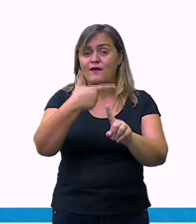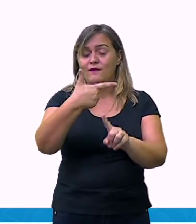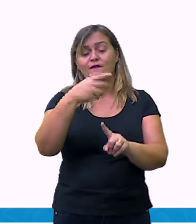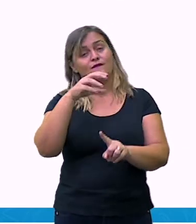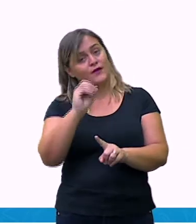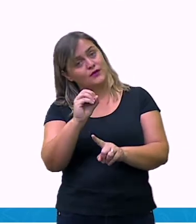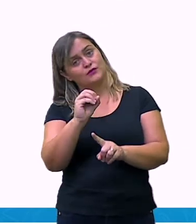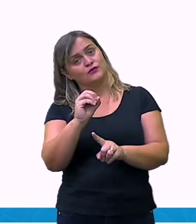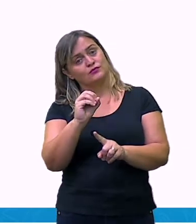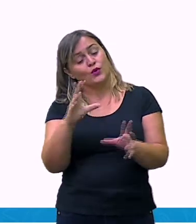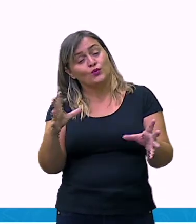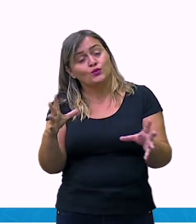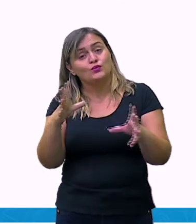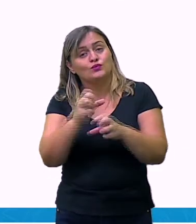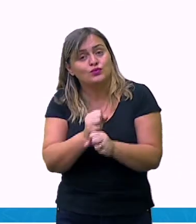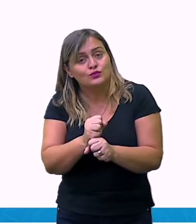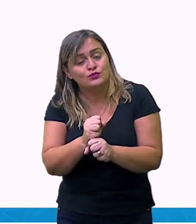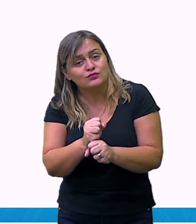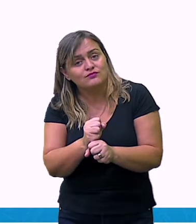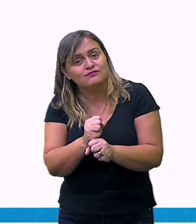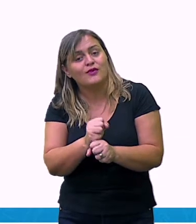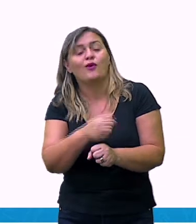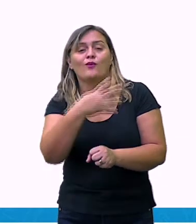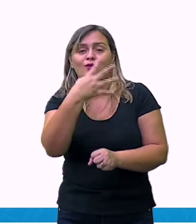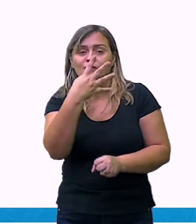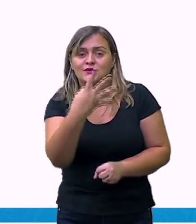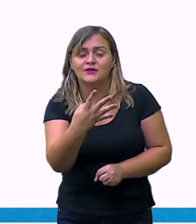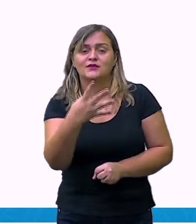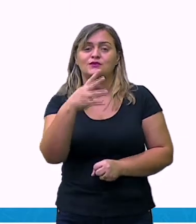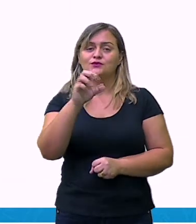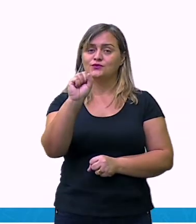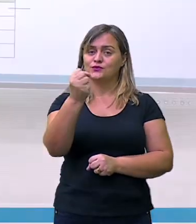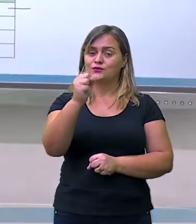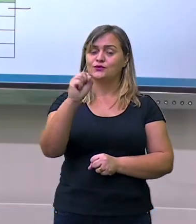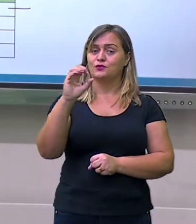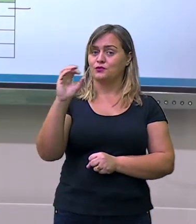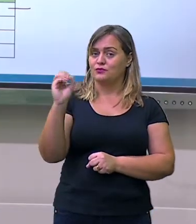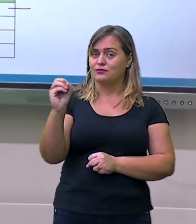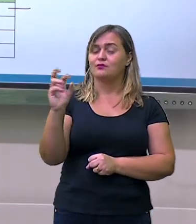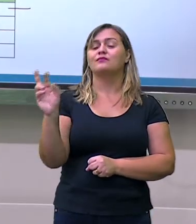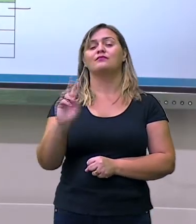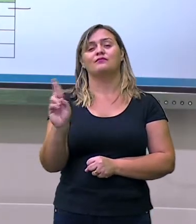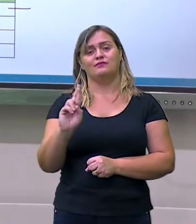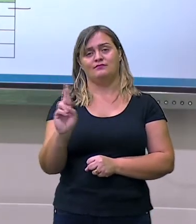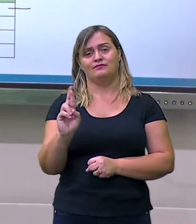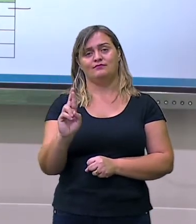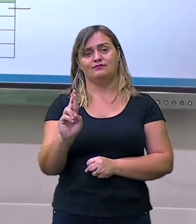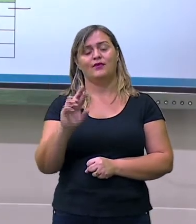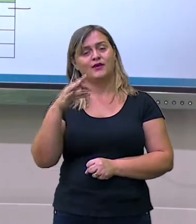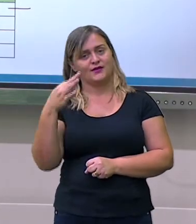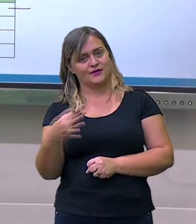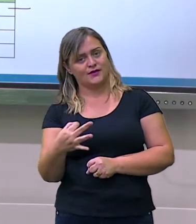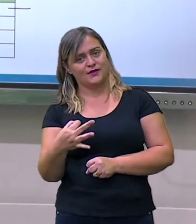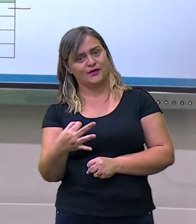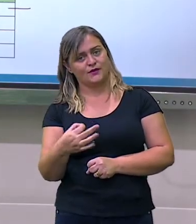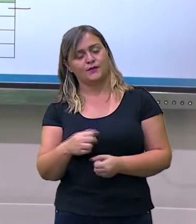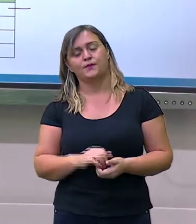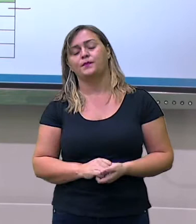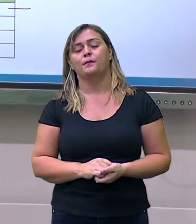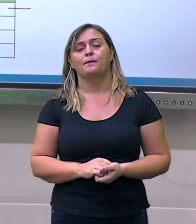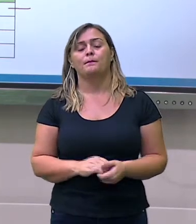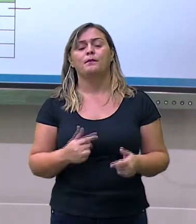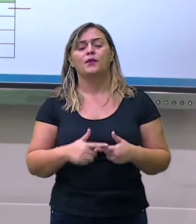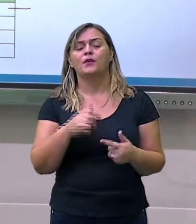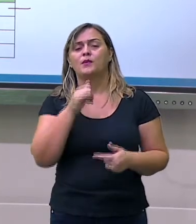480 reais. Ok? Então, entendam, neste sentido aqui, 20%